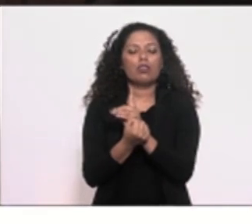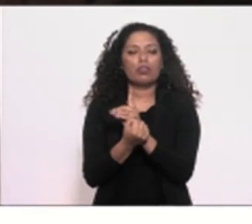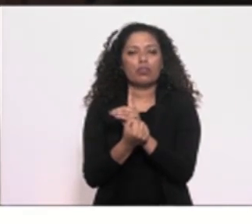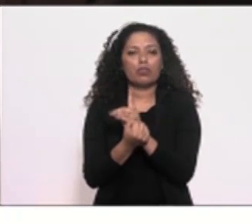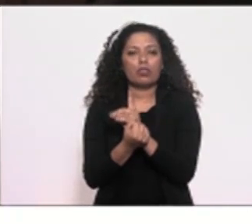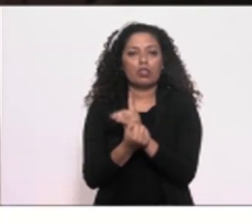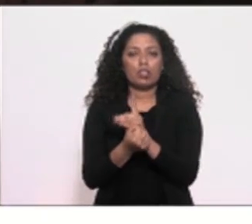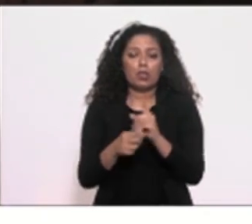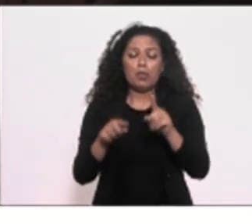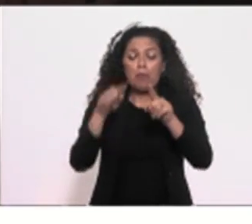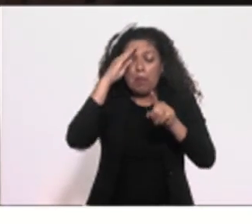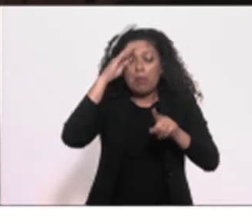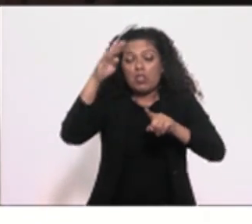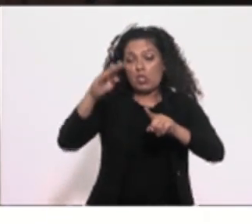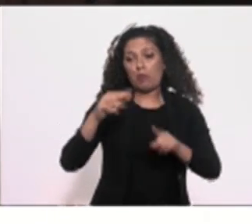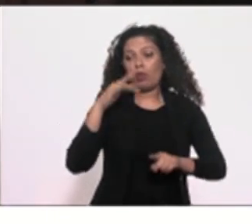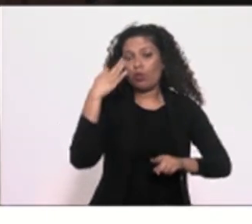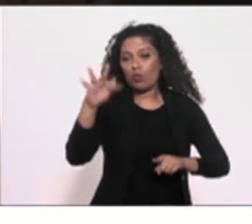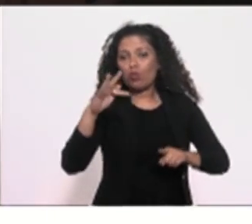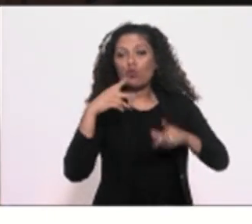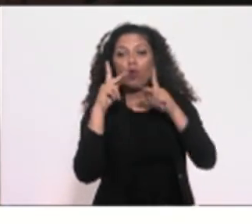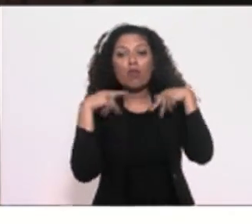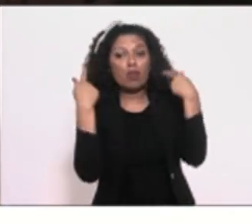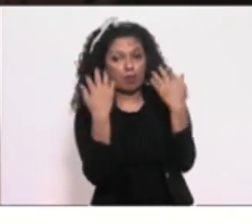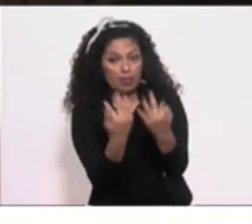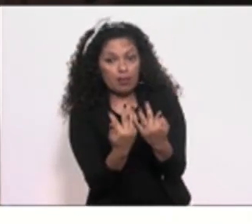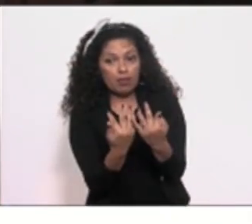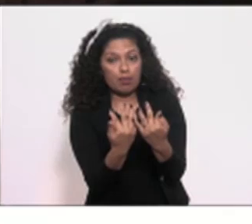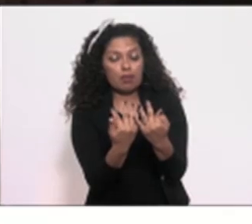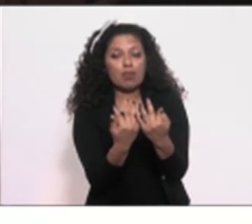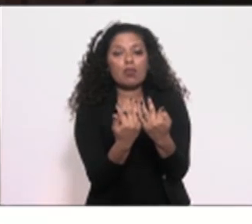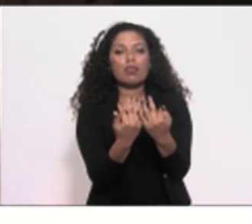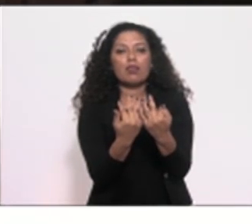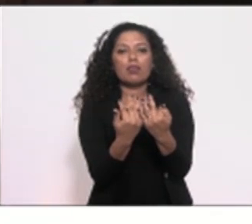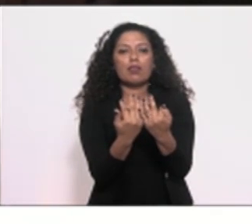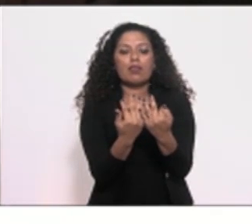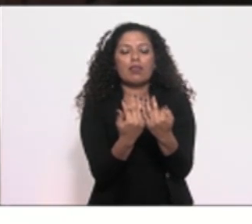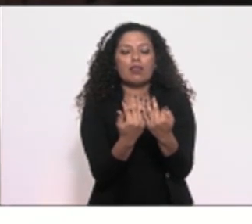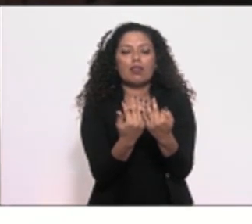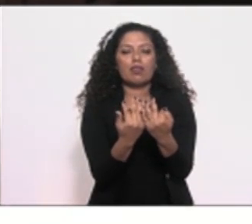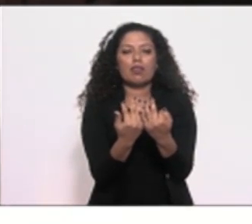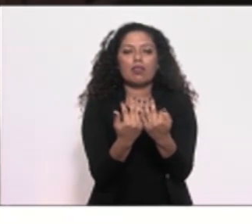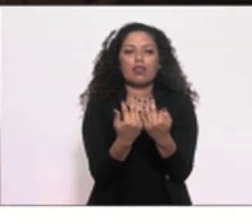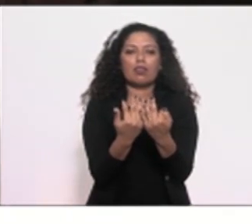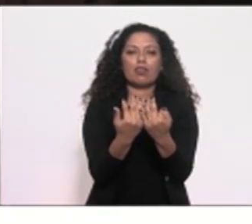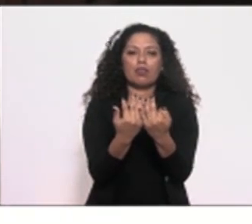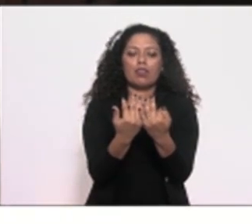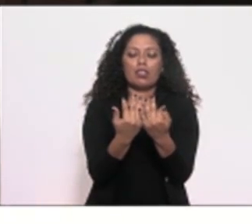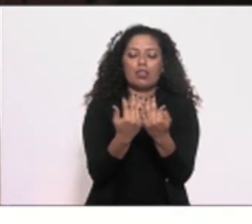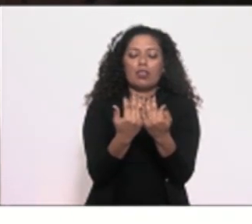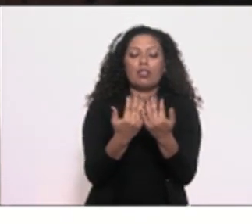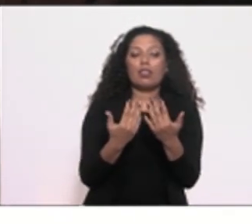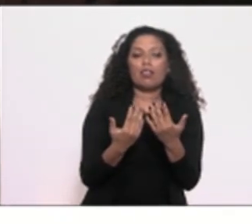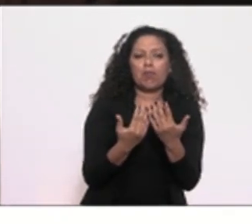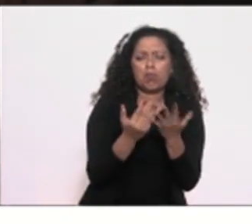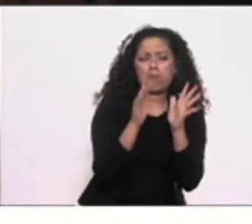aqueles seus familiares que estão no poder, que o regime de exceção